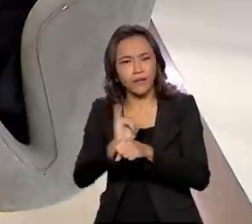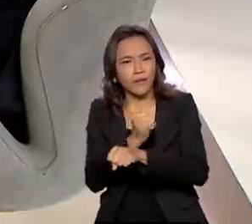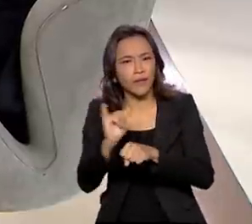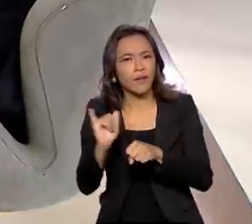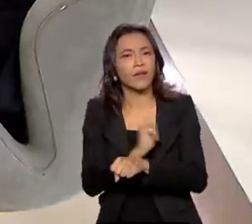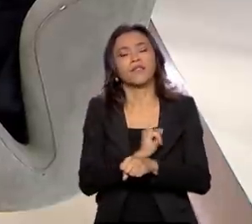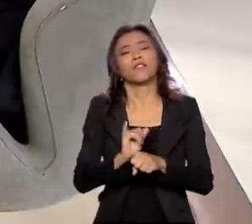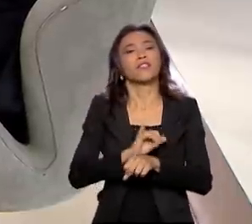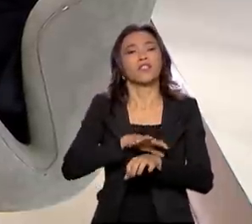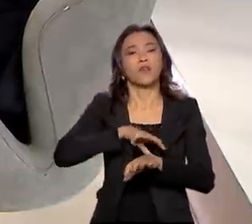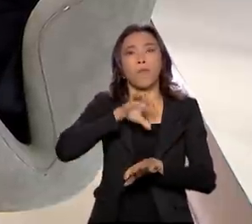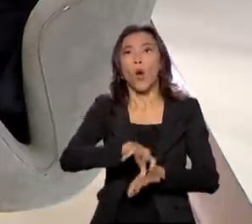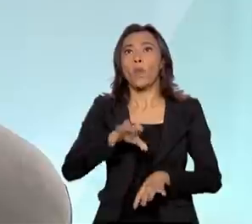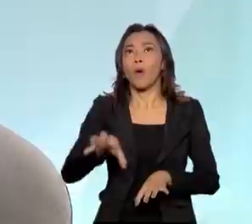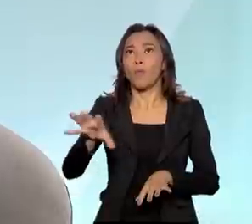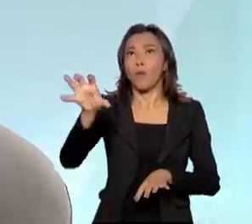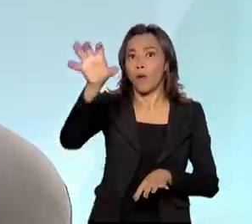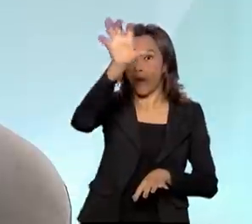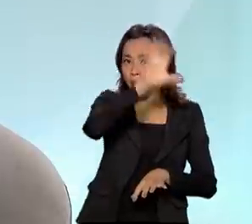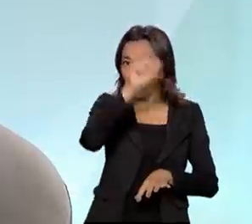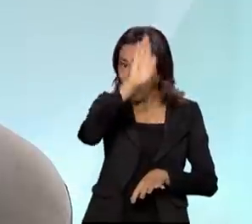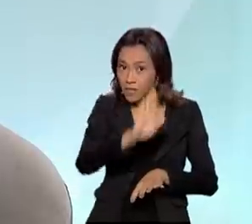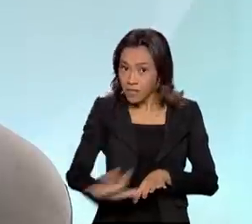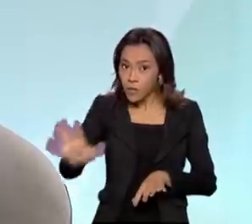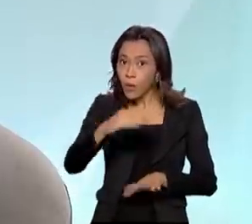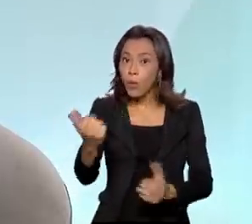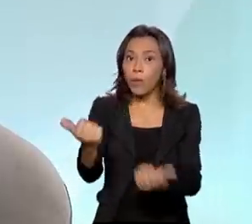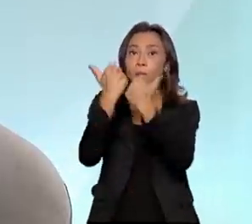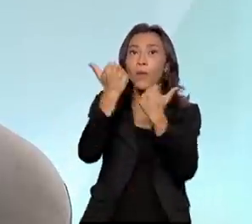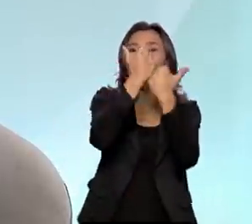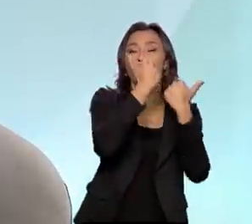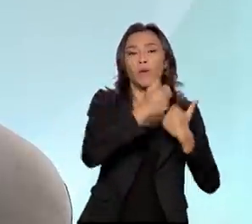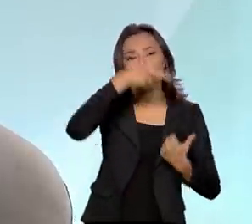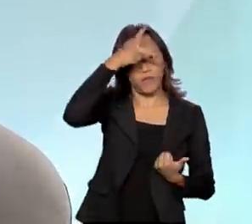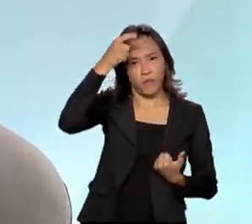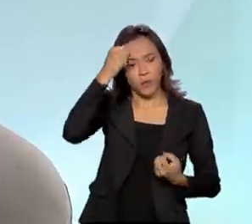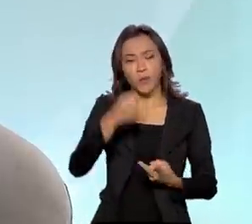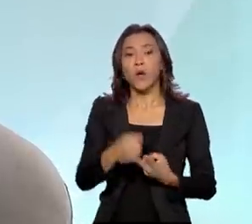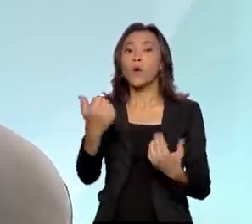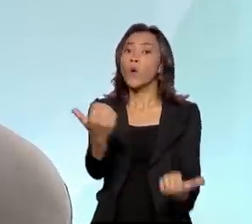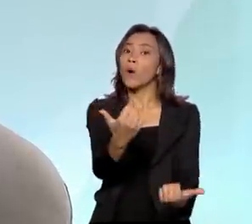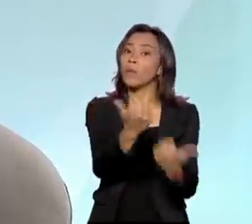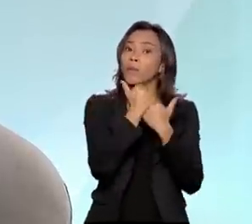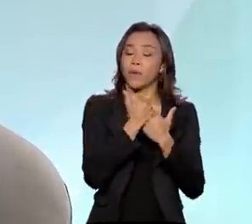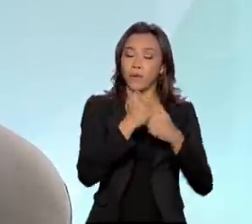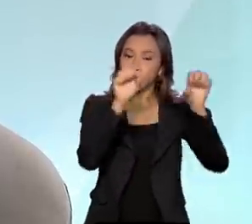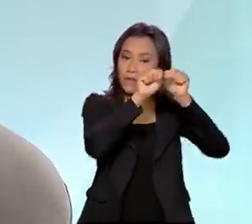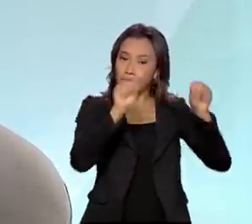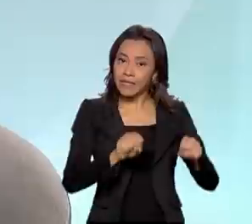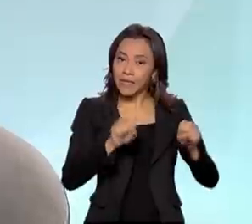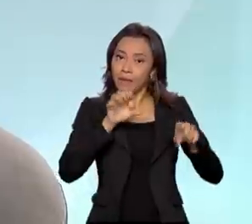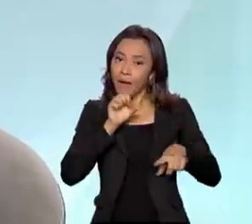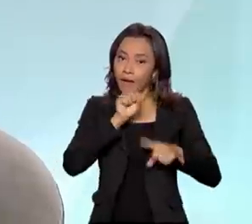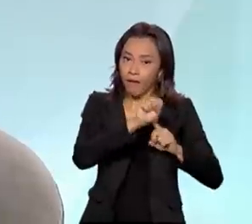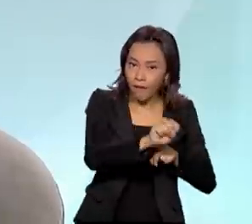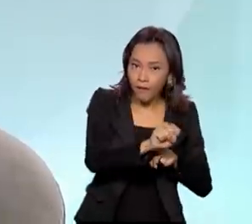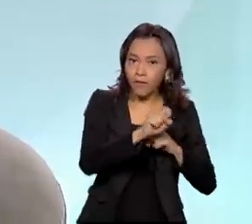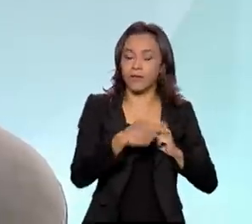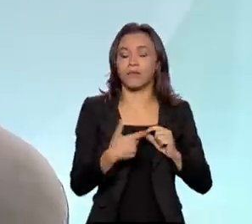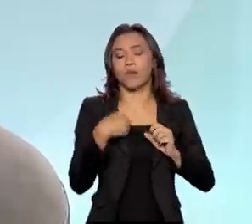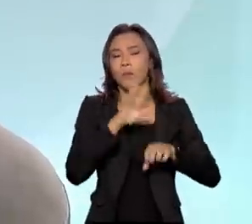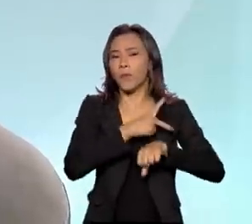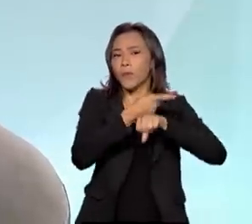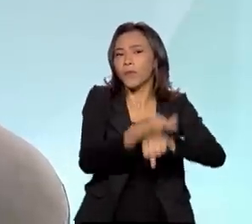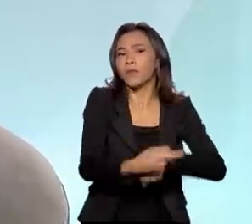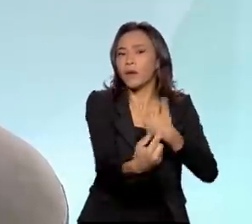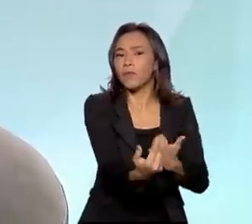descentralizado em todo o Brasil, com a ajuda das prefeituras, com a ajuda do Sistema S, unindo forças, somando esforços, buscando